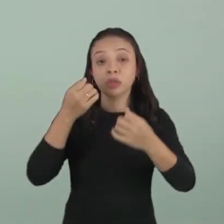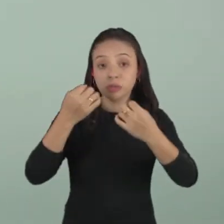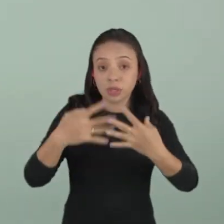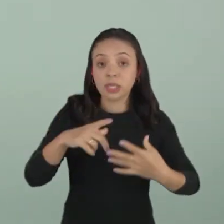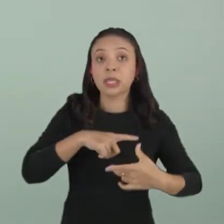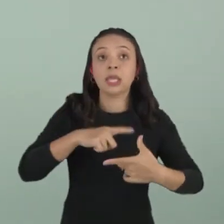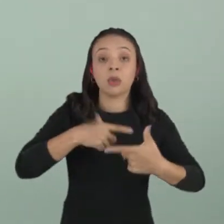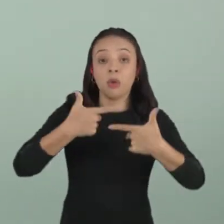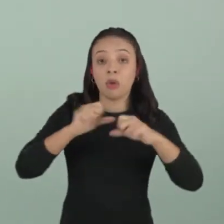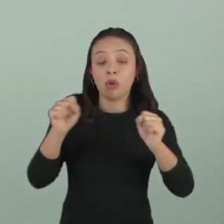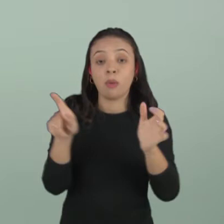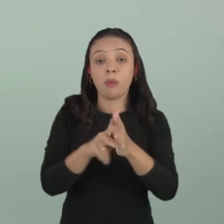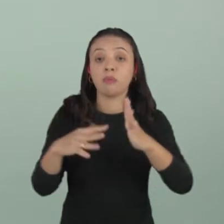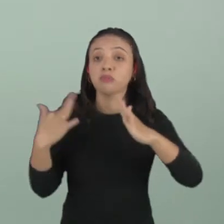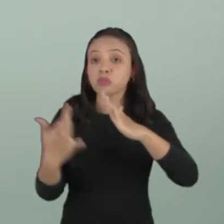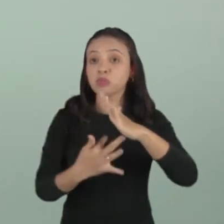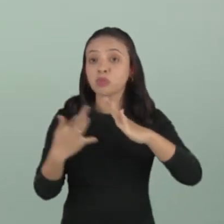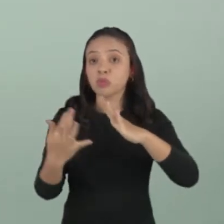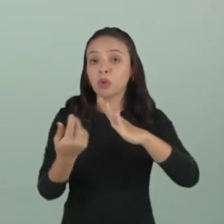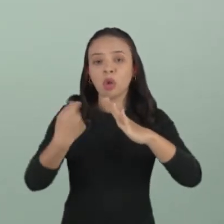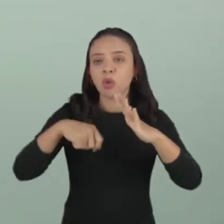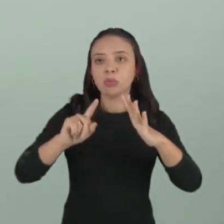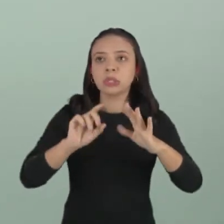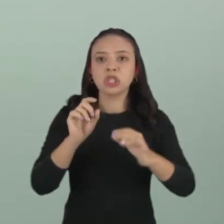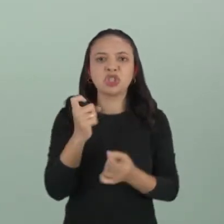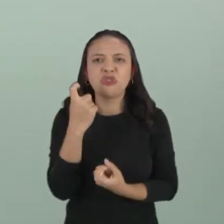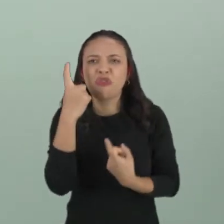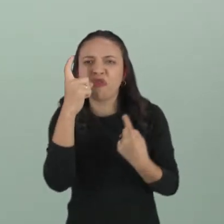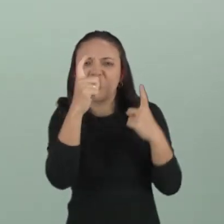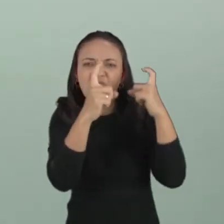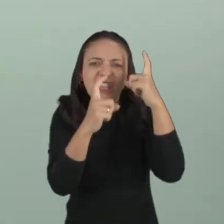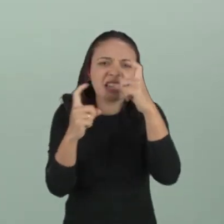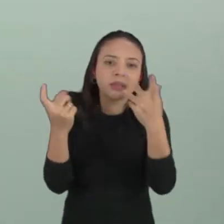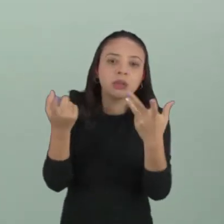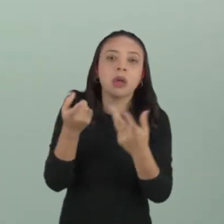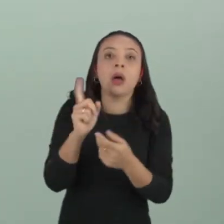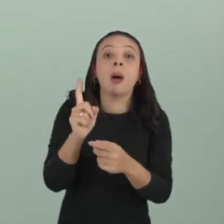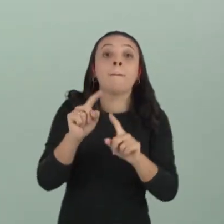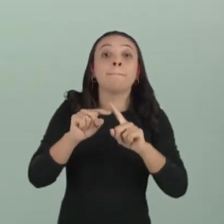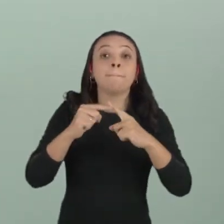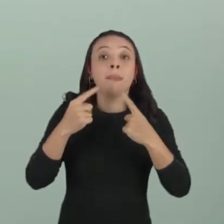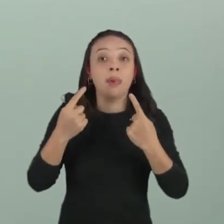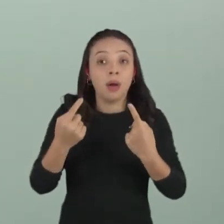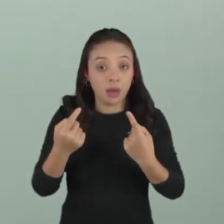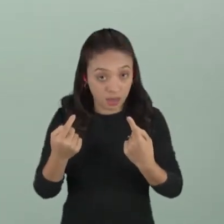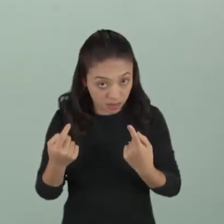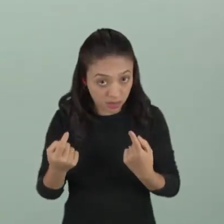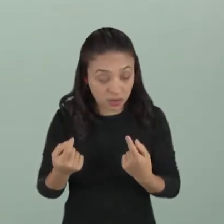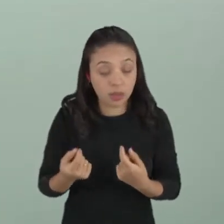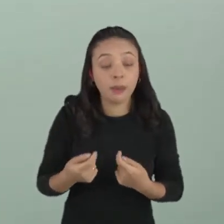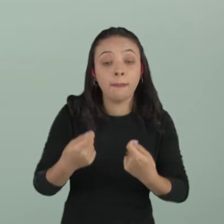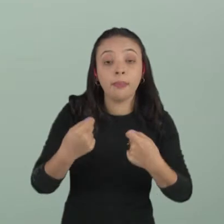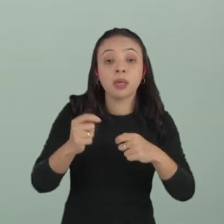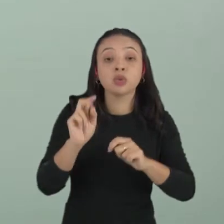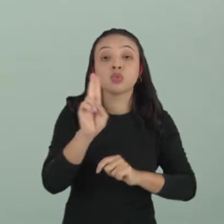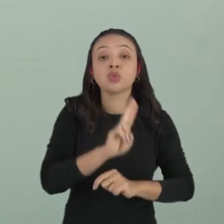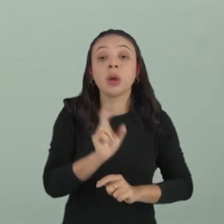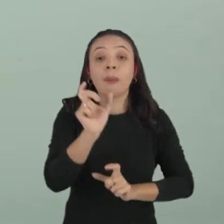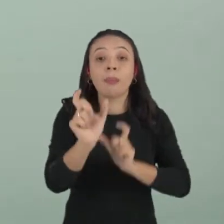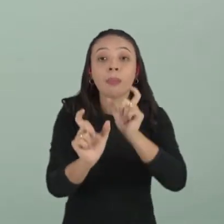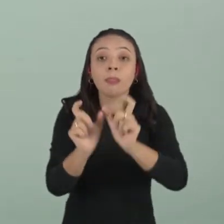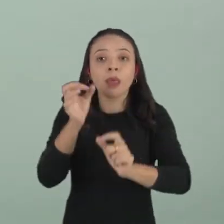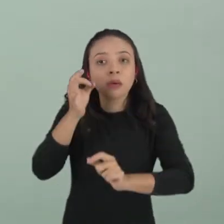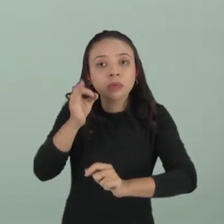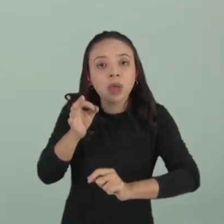a linguagem é formal. Não precisa ser uma linguagem difícil, complexa, porém, sem gírias, sem expressões